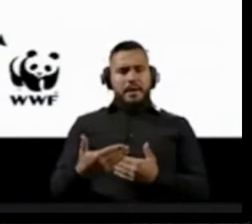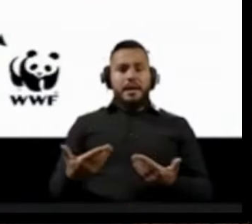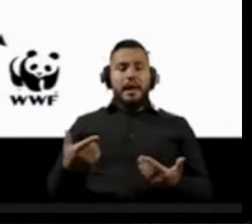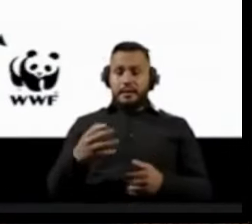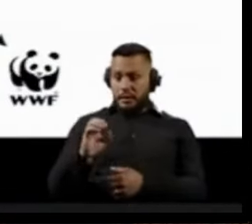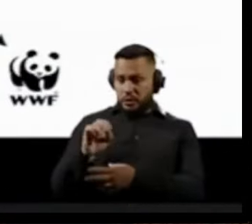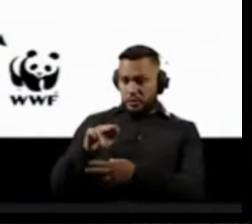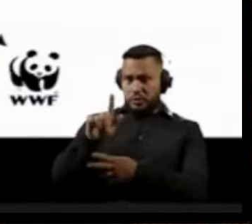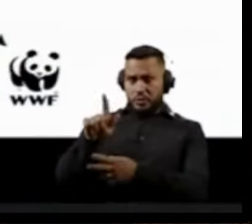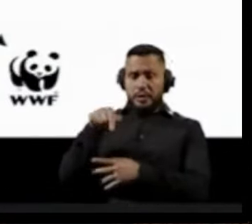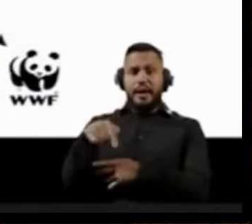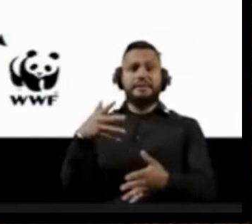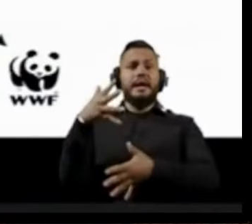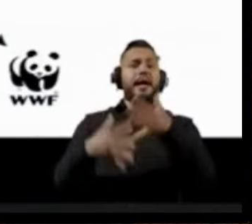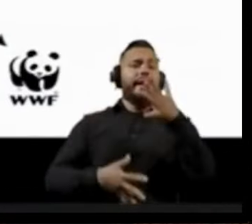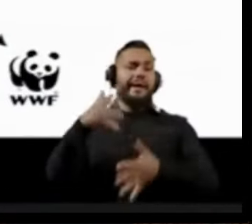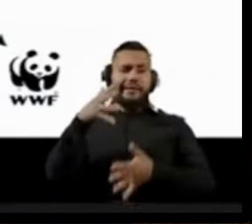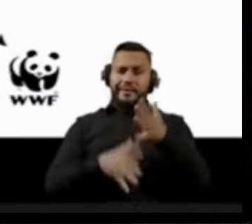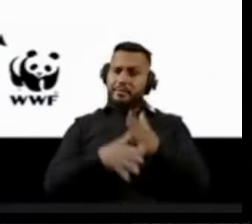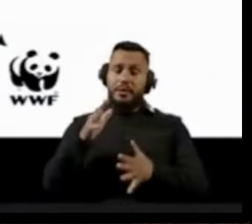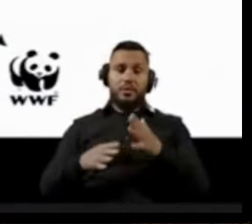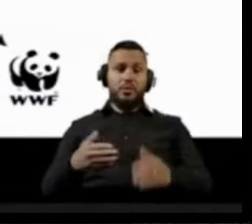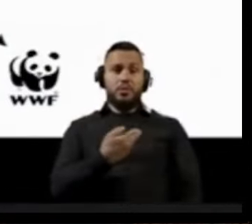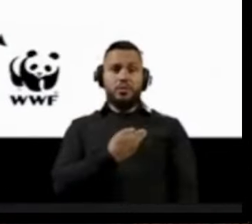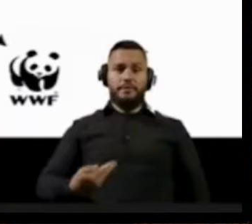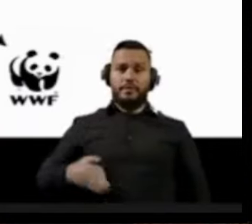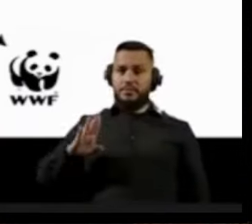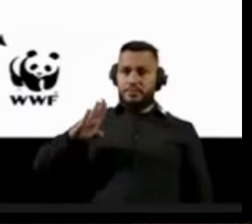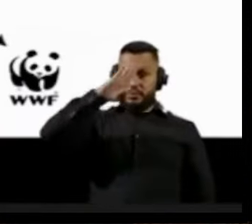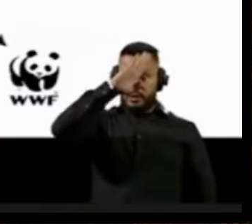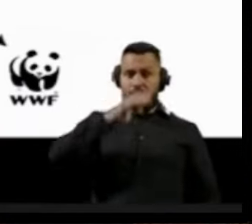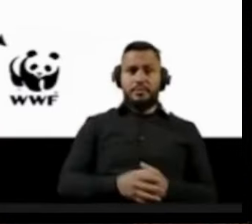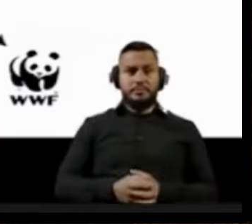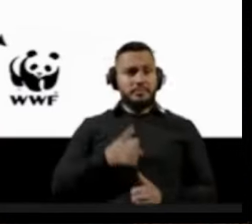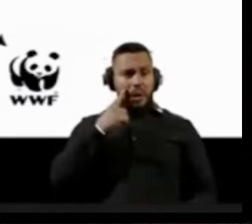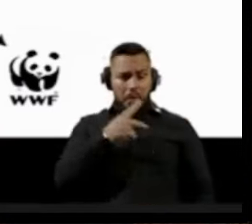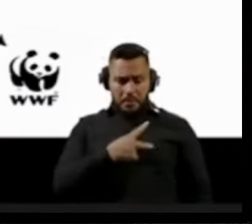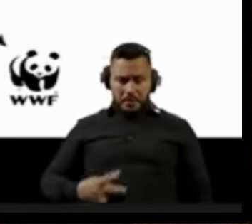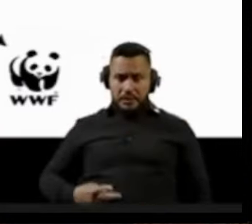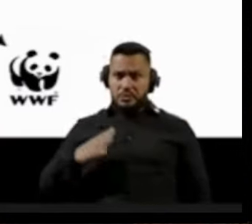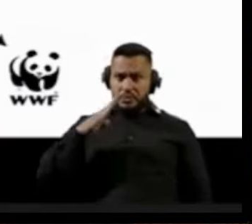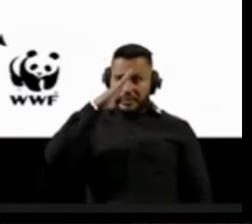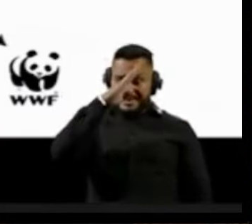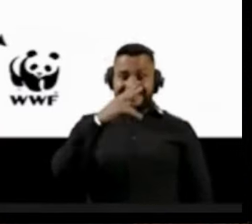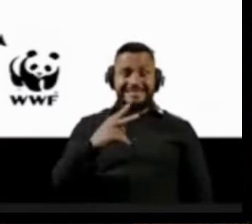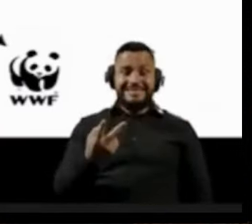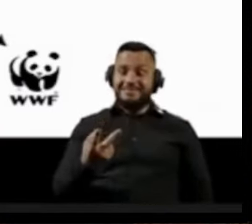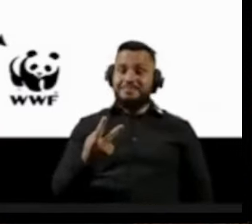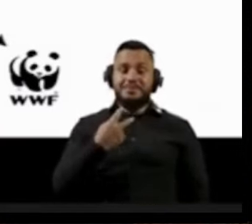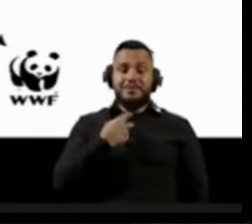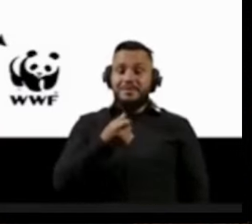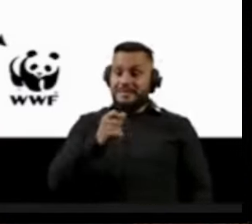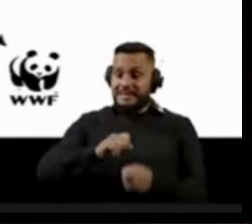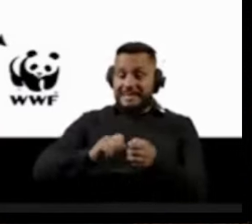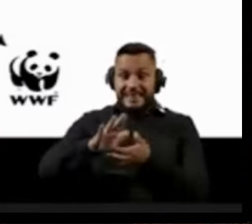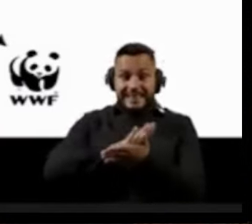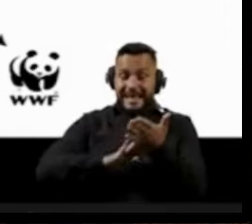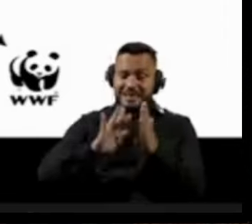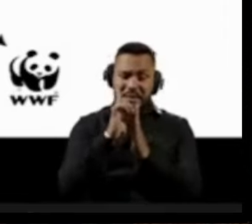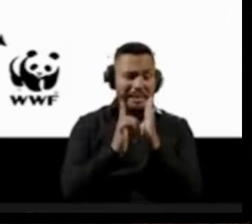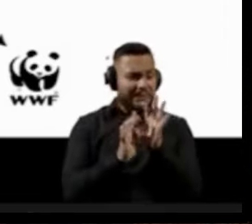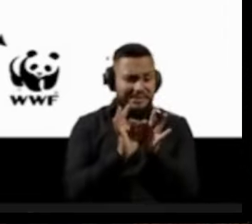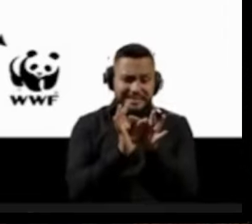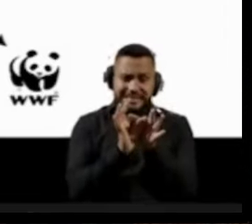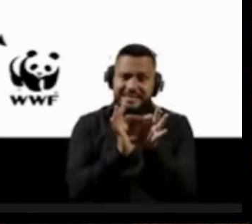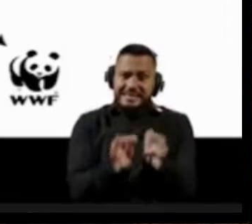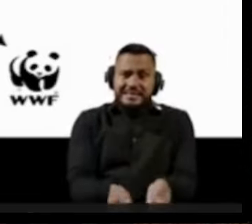atrapalharam sobremaneira o governo Bolsonaro. O presidente Bolsonaro não podia fazer um mísero decreto de qualquer assunto que